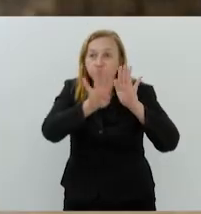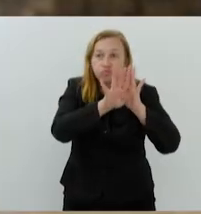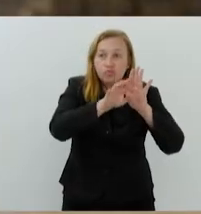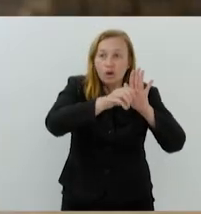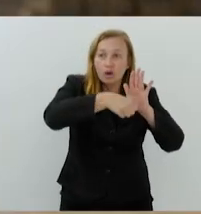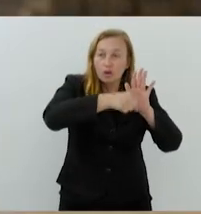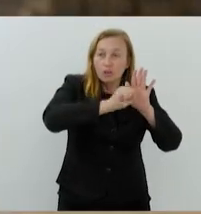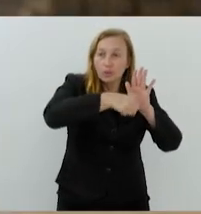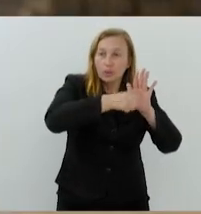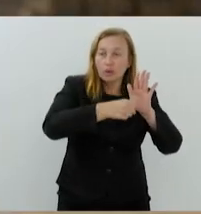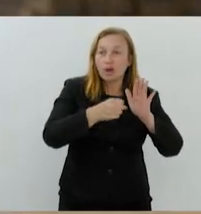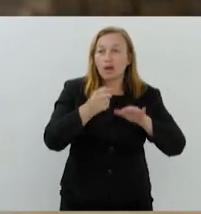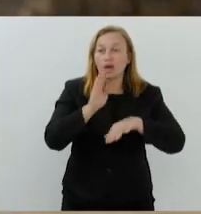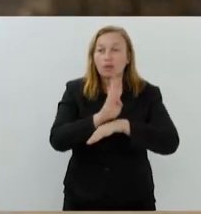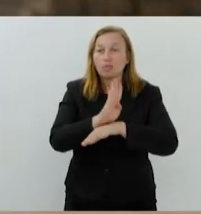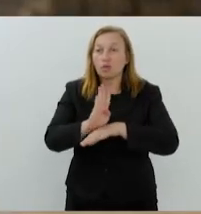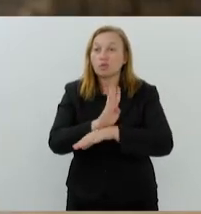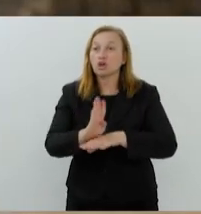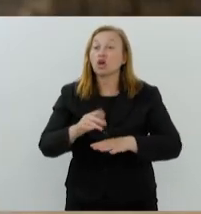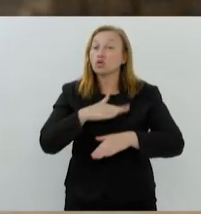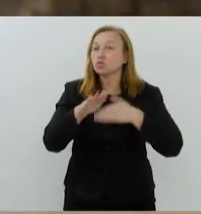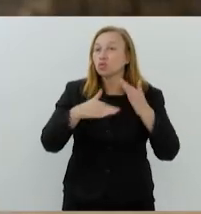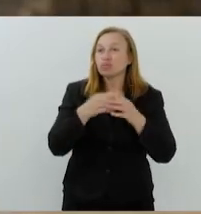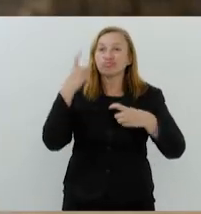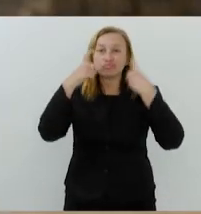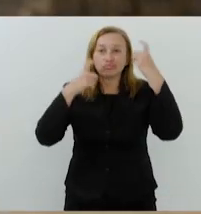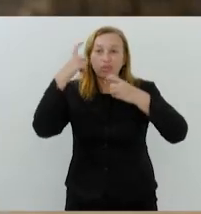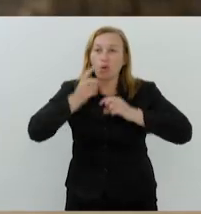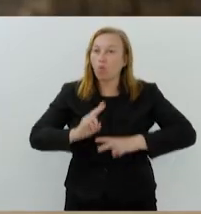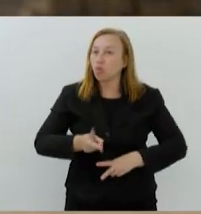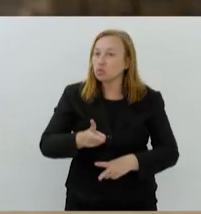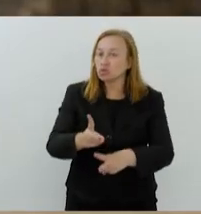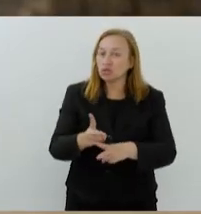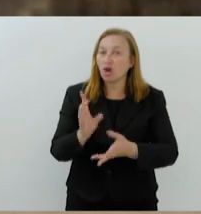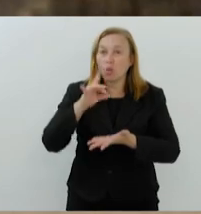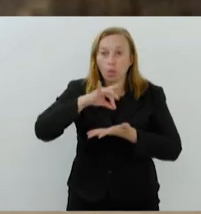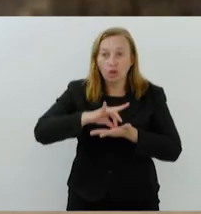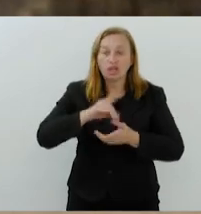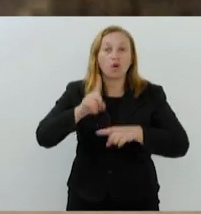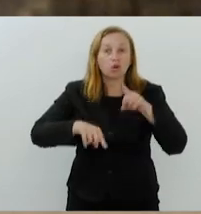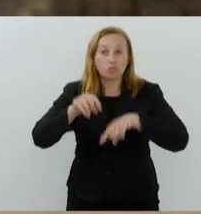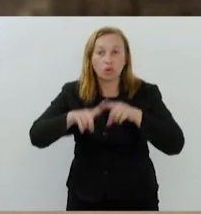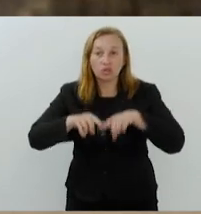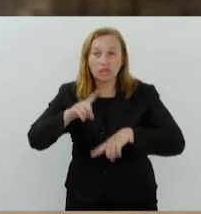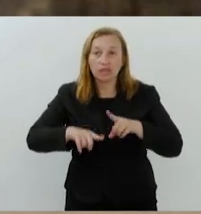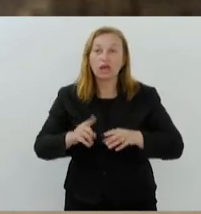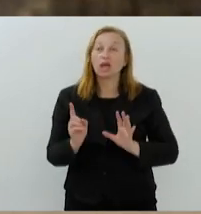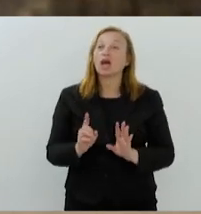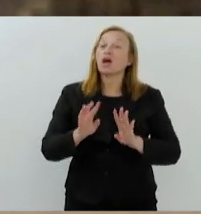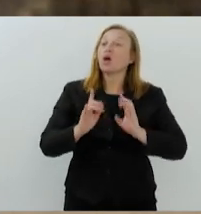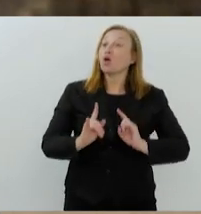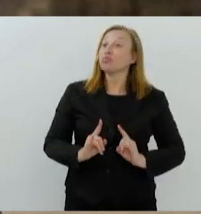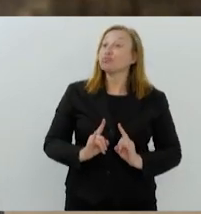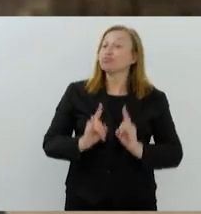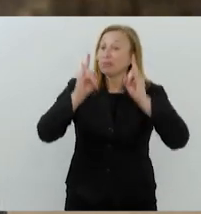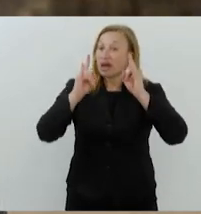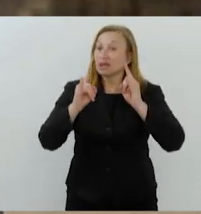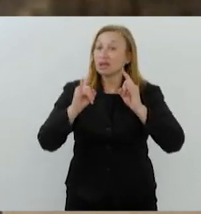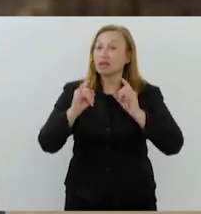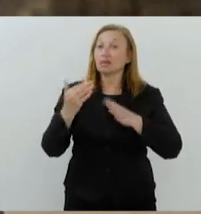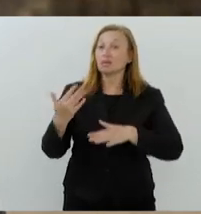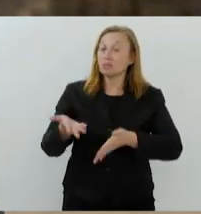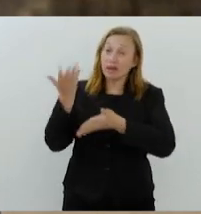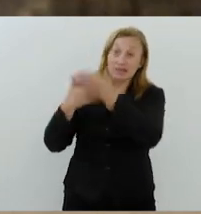Nós tivemos toda a preocupação em manter a estrutura original. Esse é um prédio que originalmente era um banco alemão, era uma construção